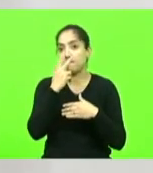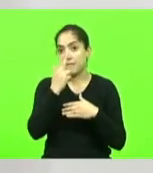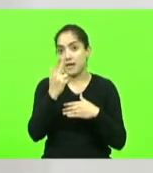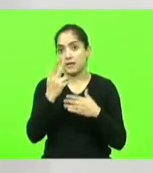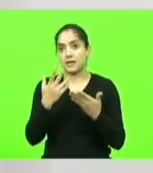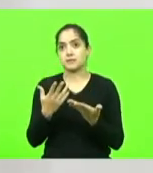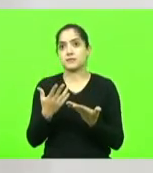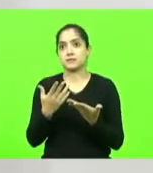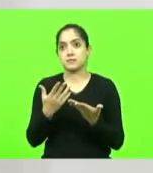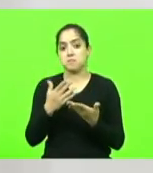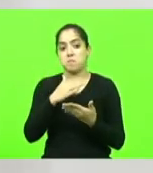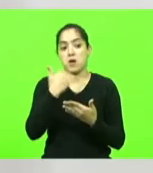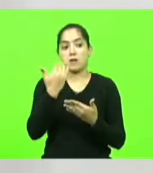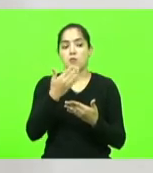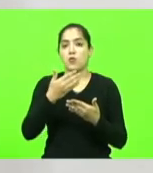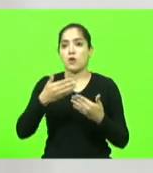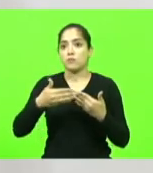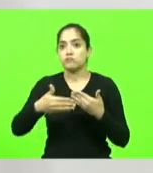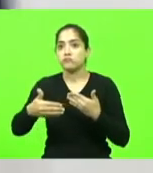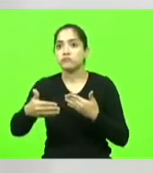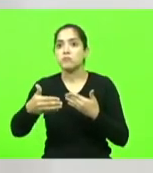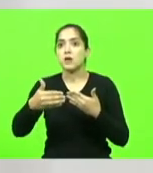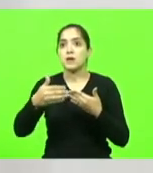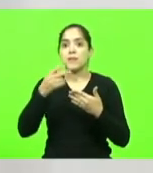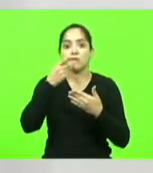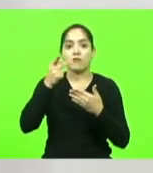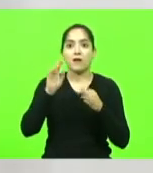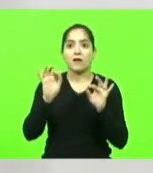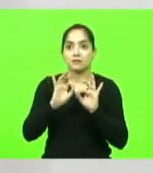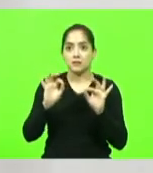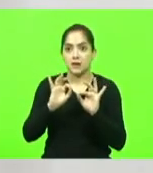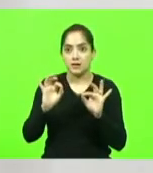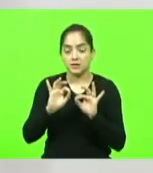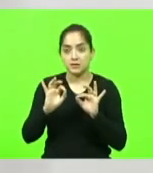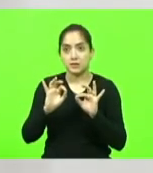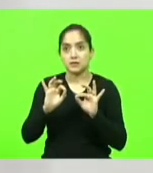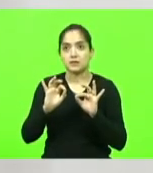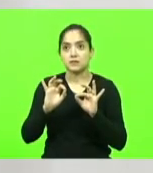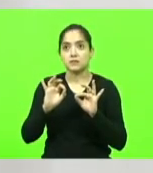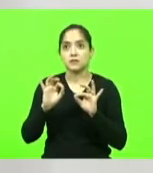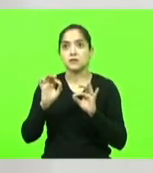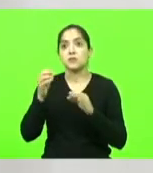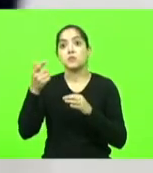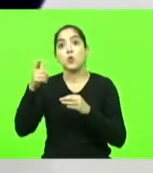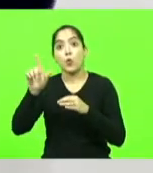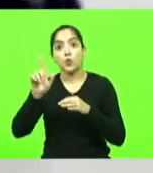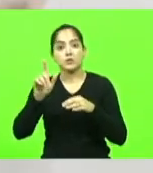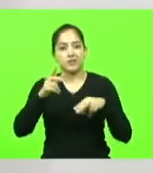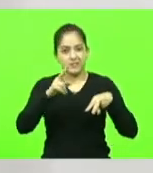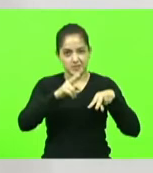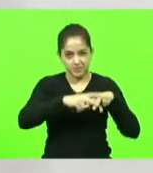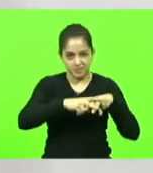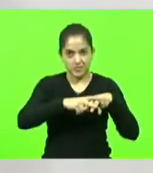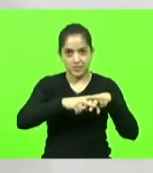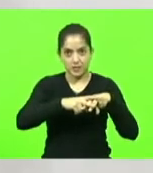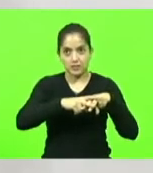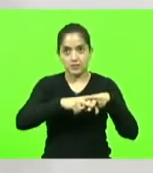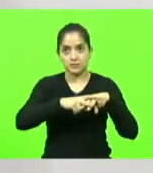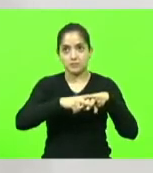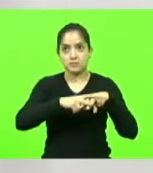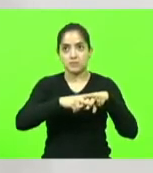para não sair nada do que ele tem isso porque a outra vez que o Roberto Jefferson foi preso ele derrubou a República